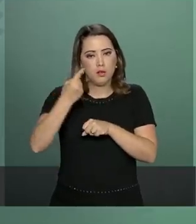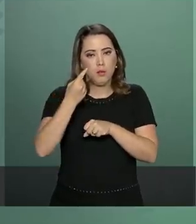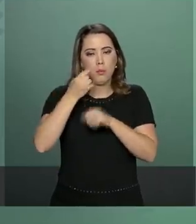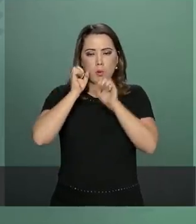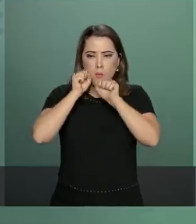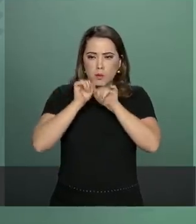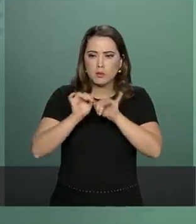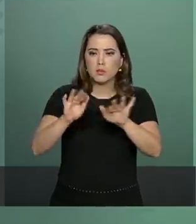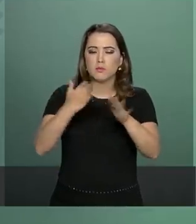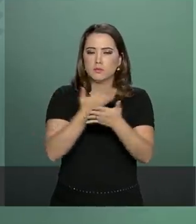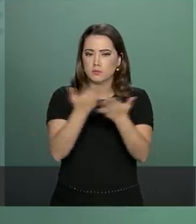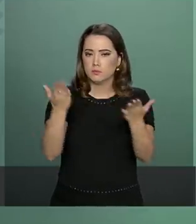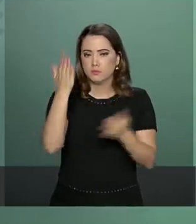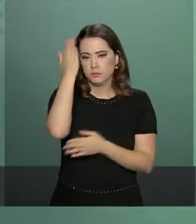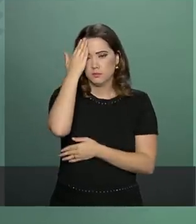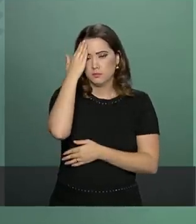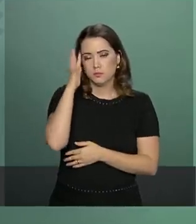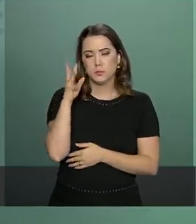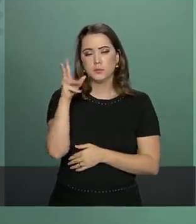informados.